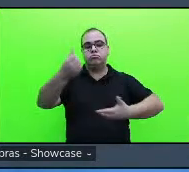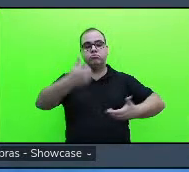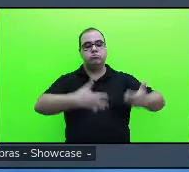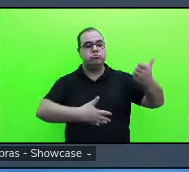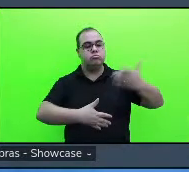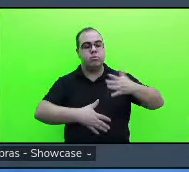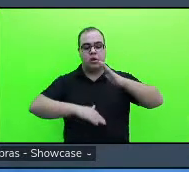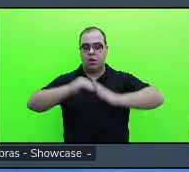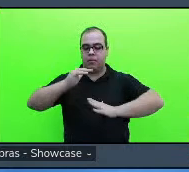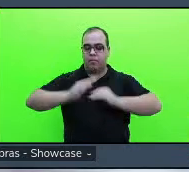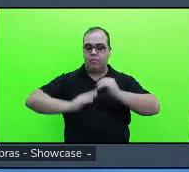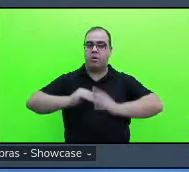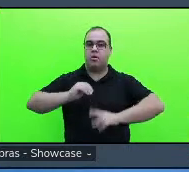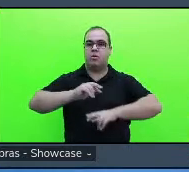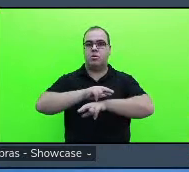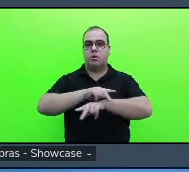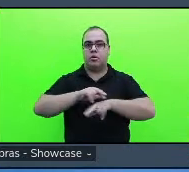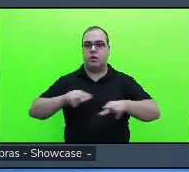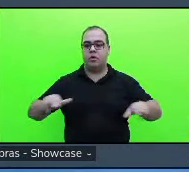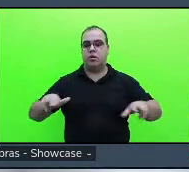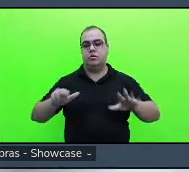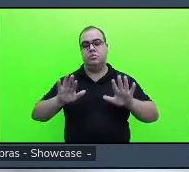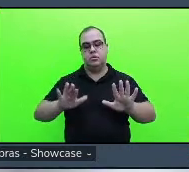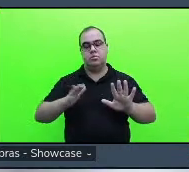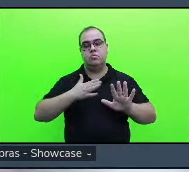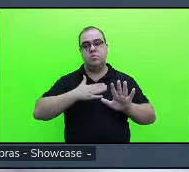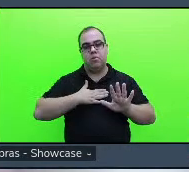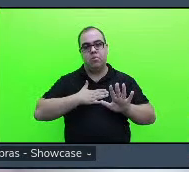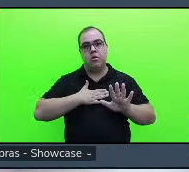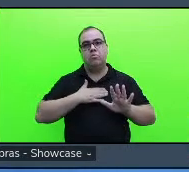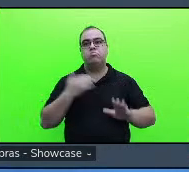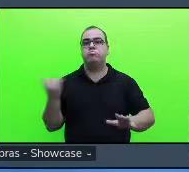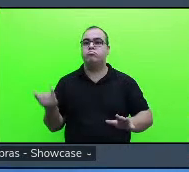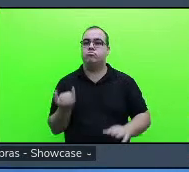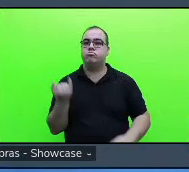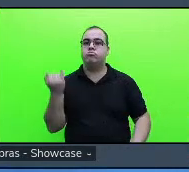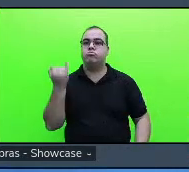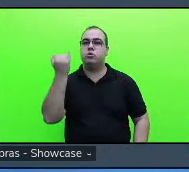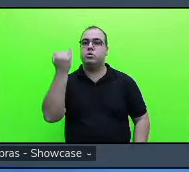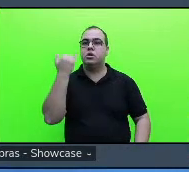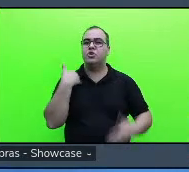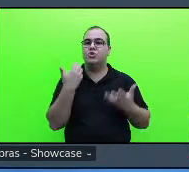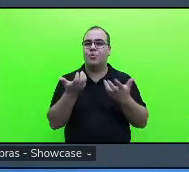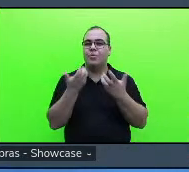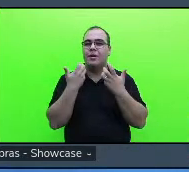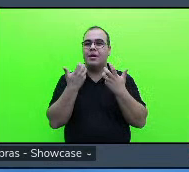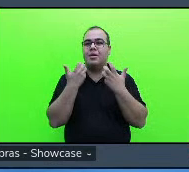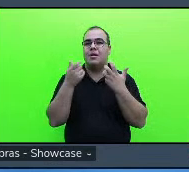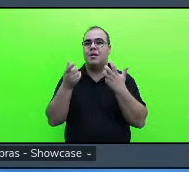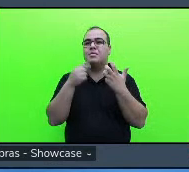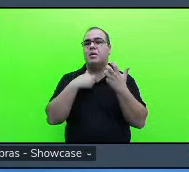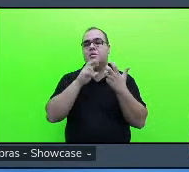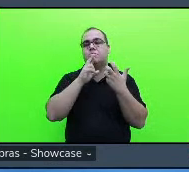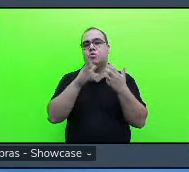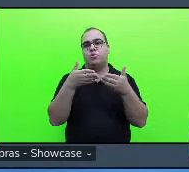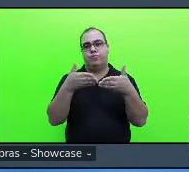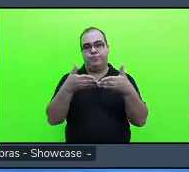isso seria importante para mim a respeito do seu trabalho eu queria ter essa resposta por favor